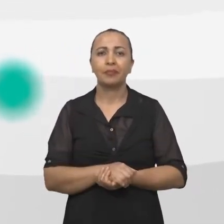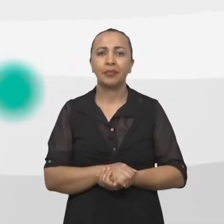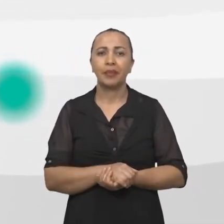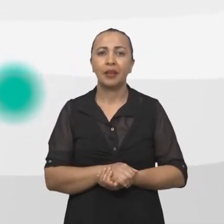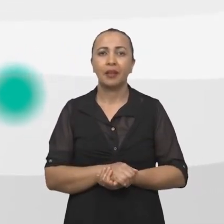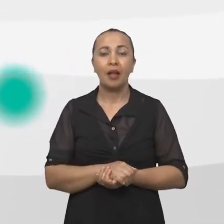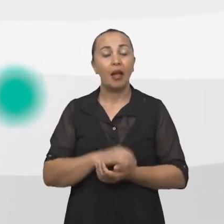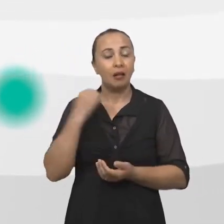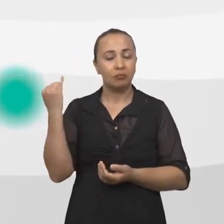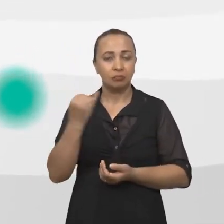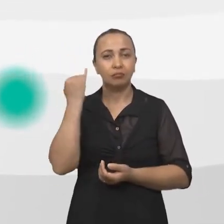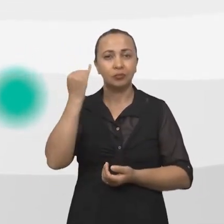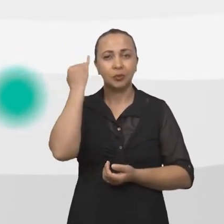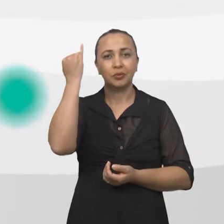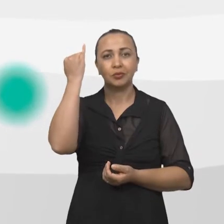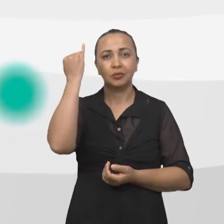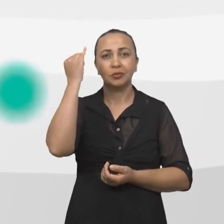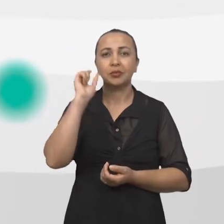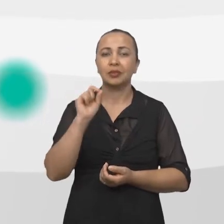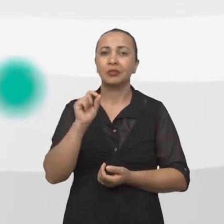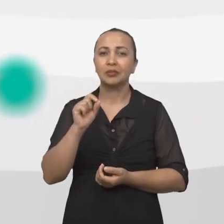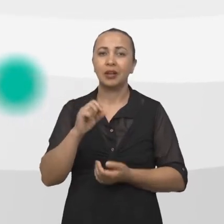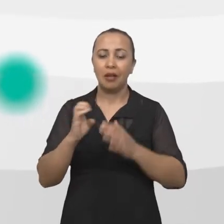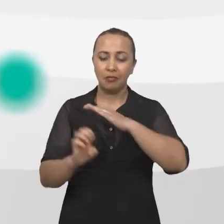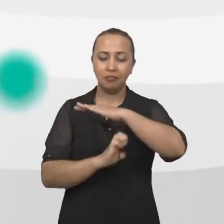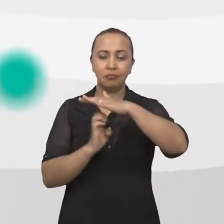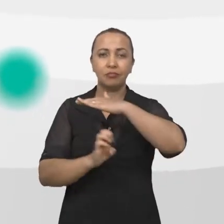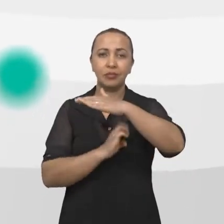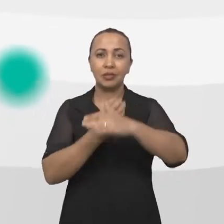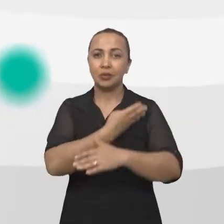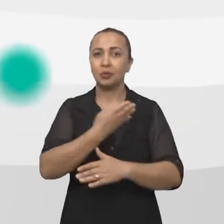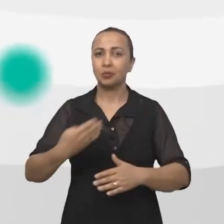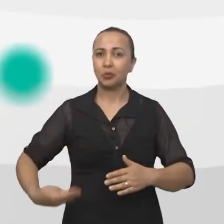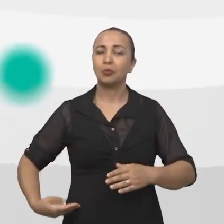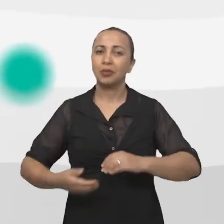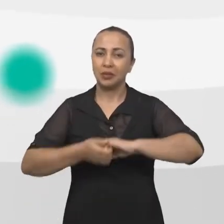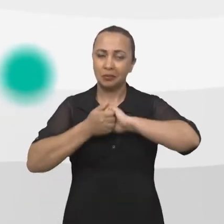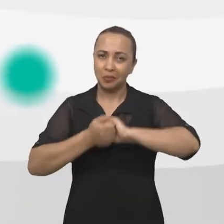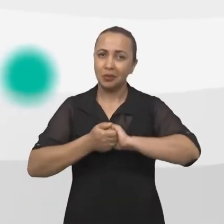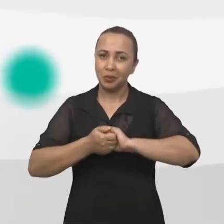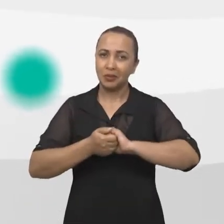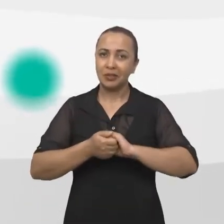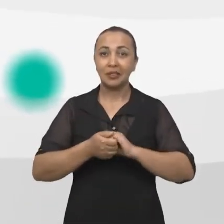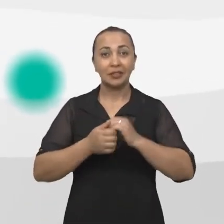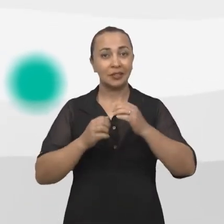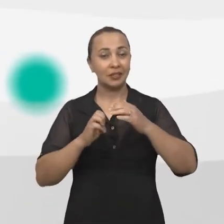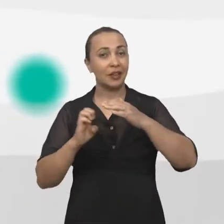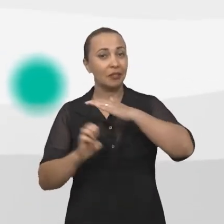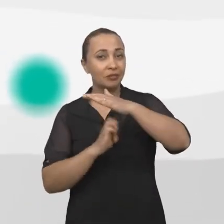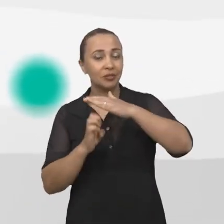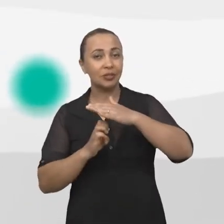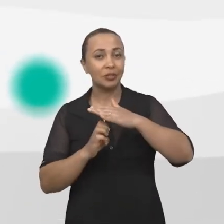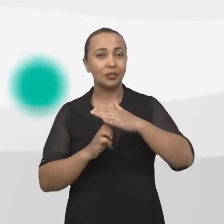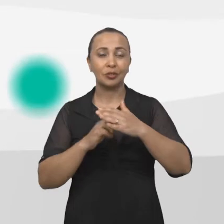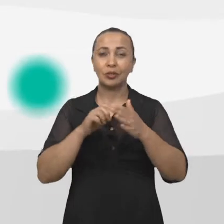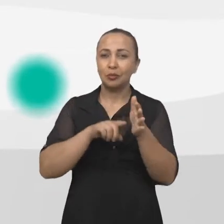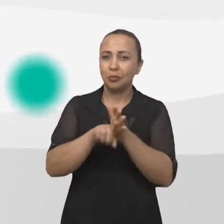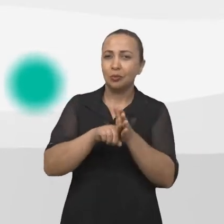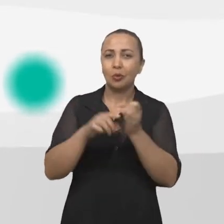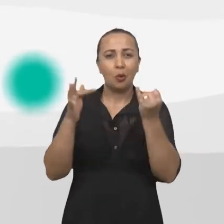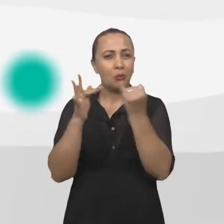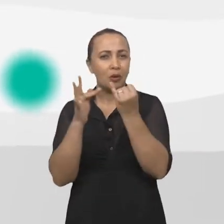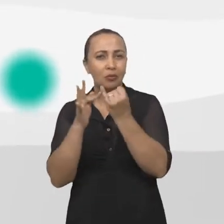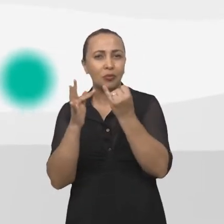É fundamental que empresas públicas sejam parceiras de entidades de pesquisa, como o Instituto Baiano,